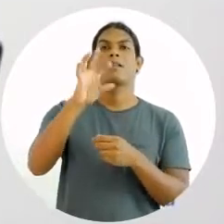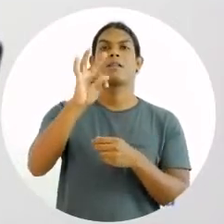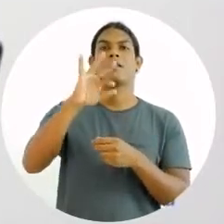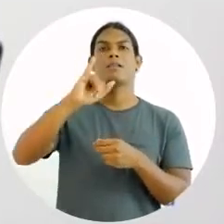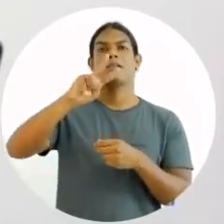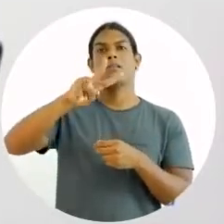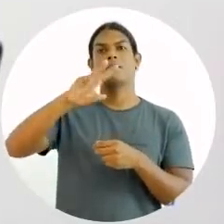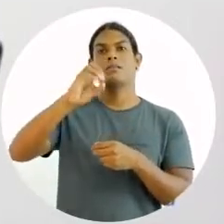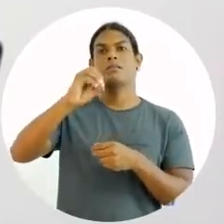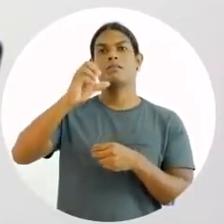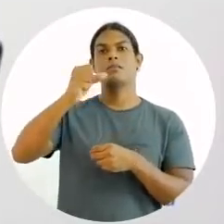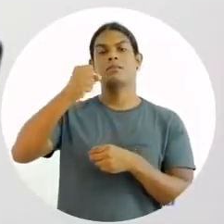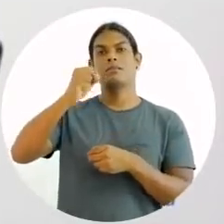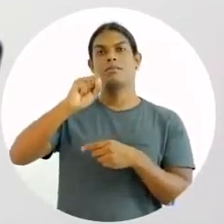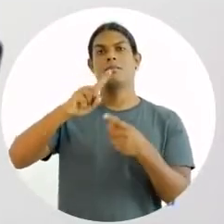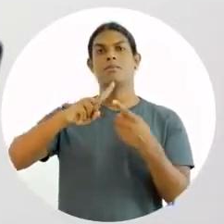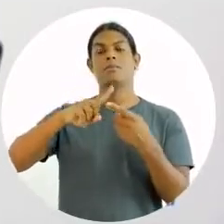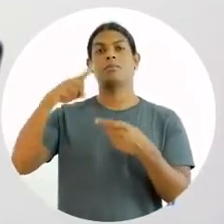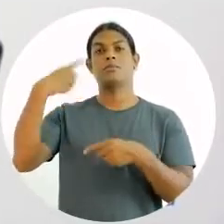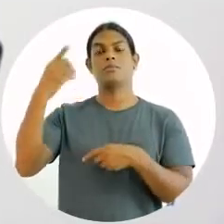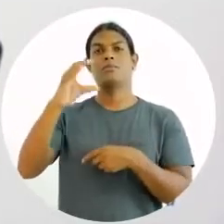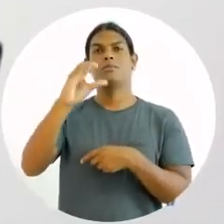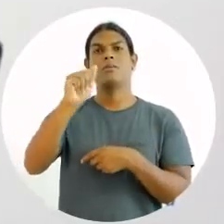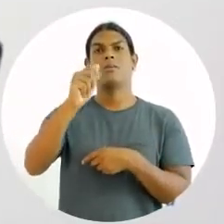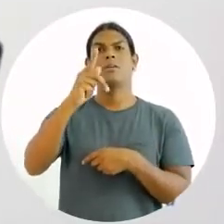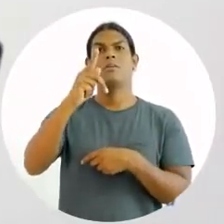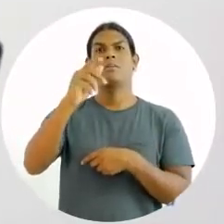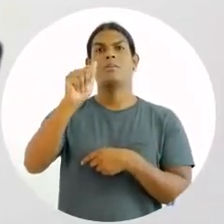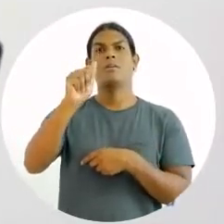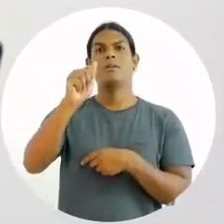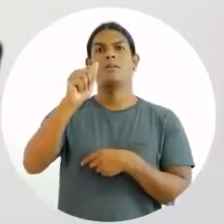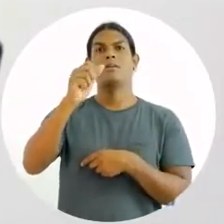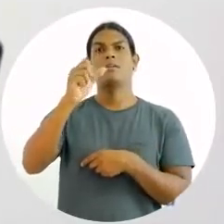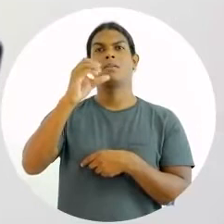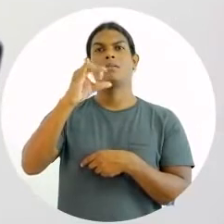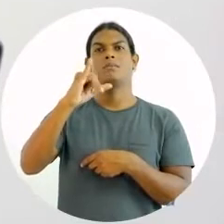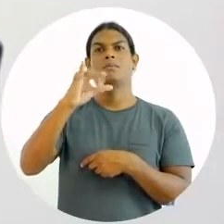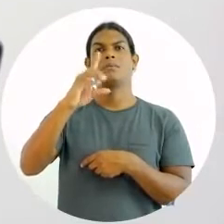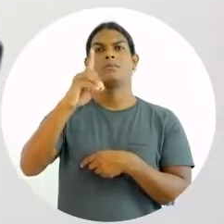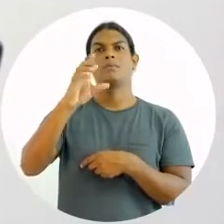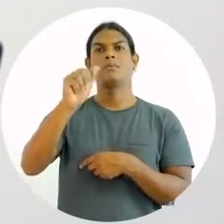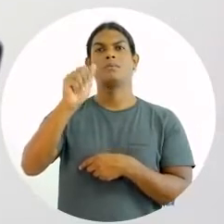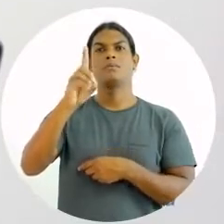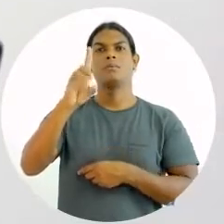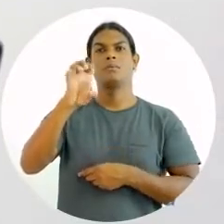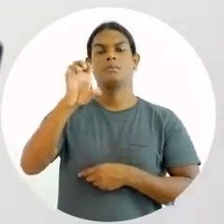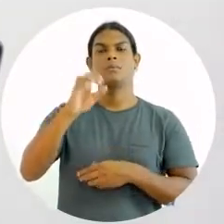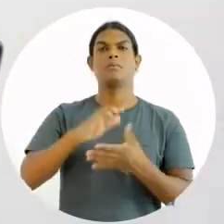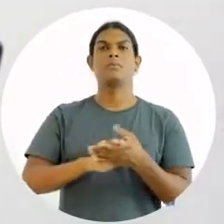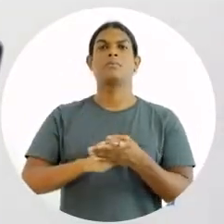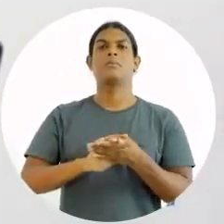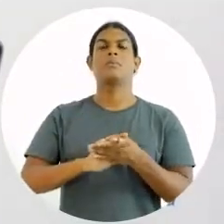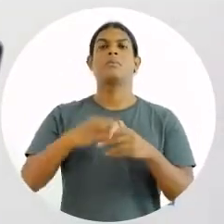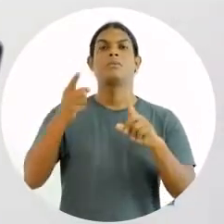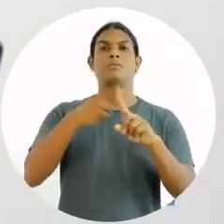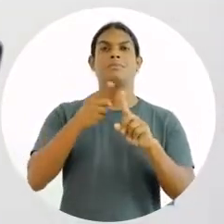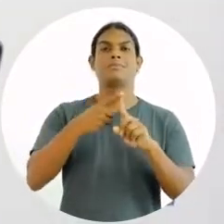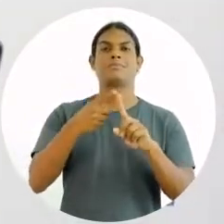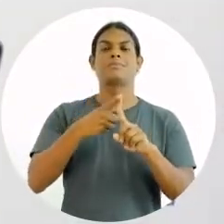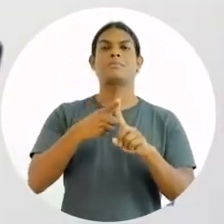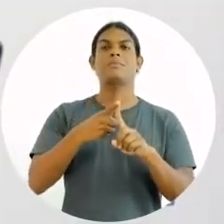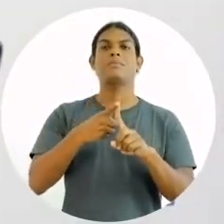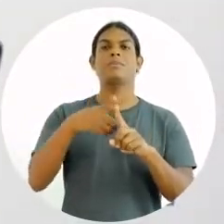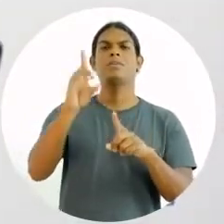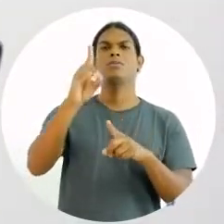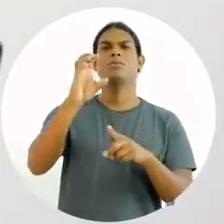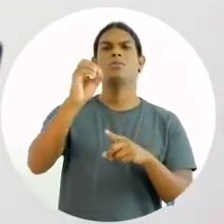organizacionais e o segundo de capacidades. Vamos definir cada um deles. Os ativos organizacionais